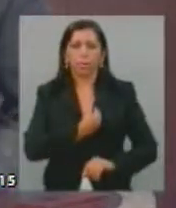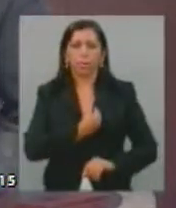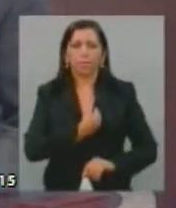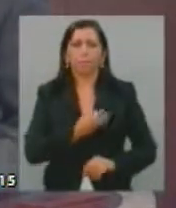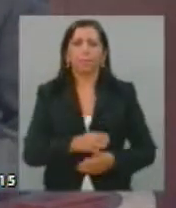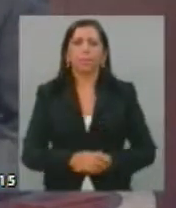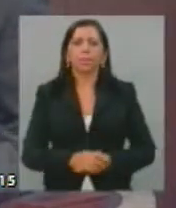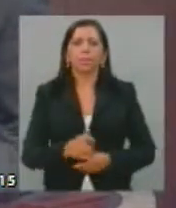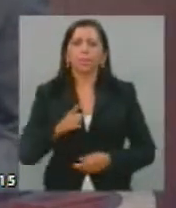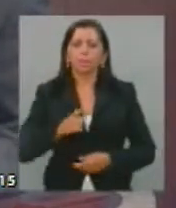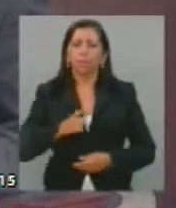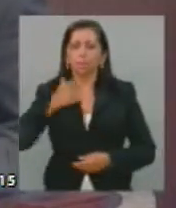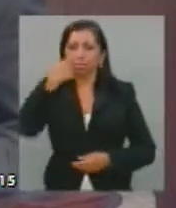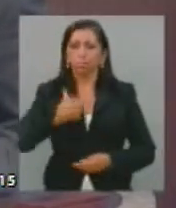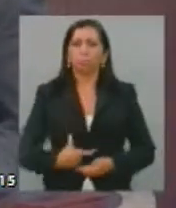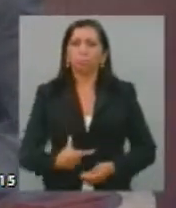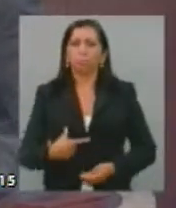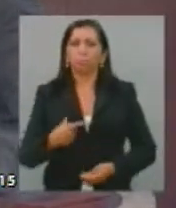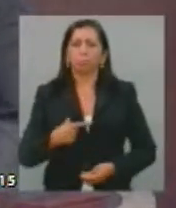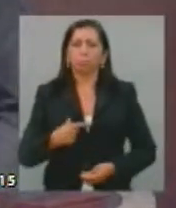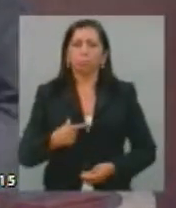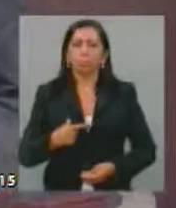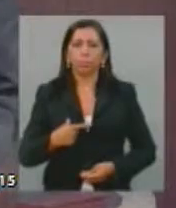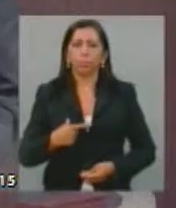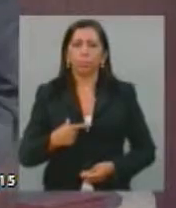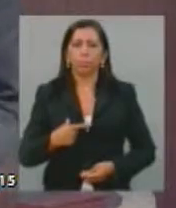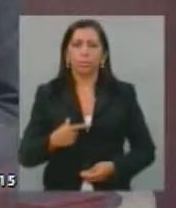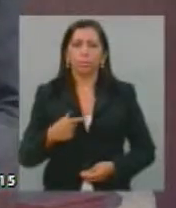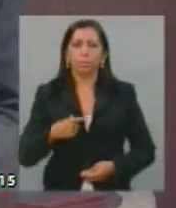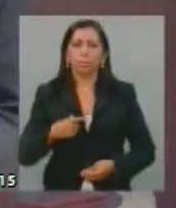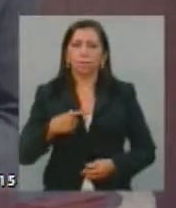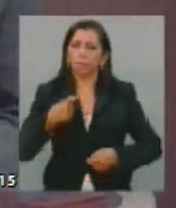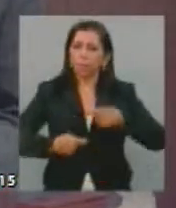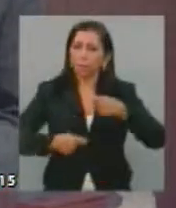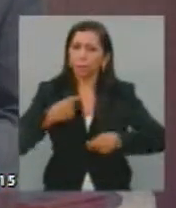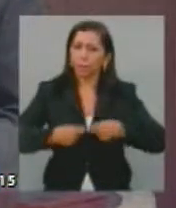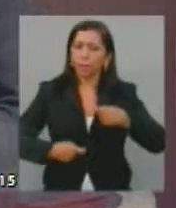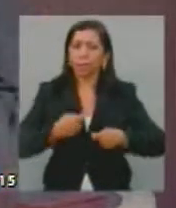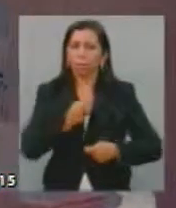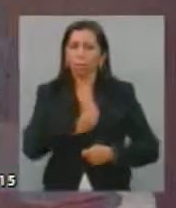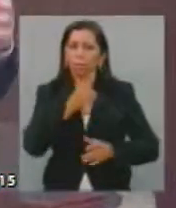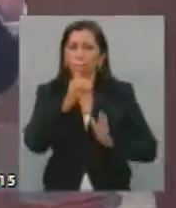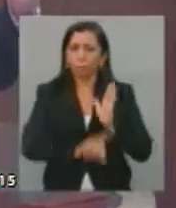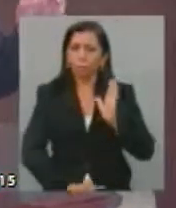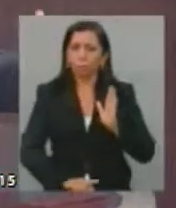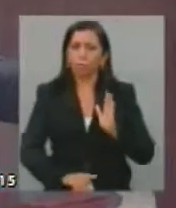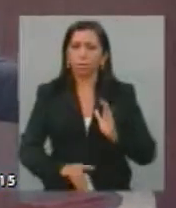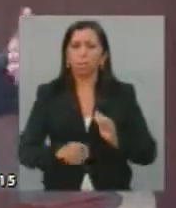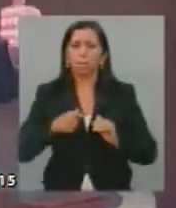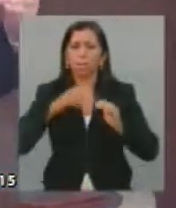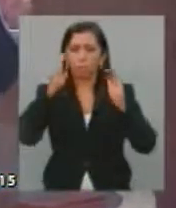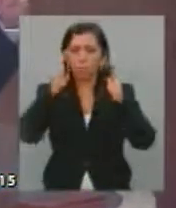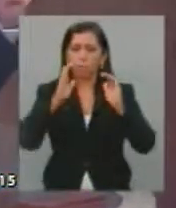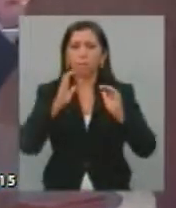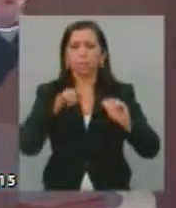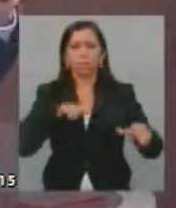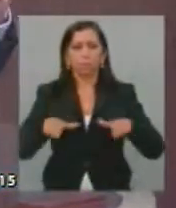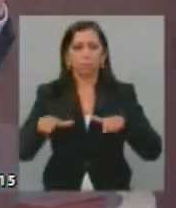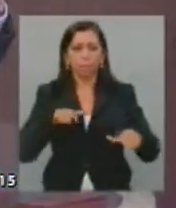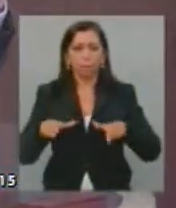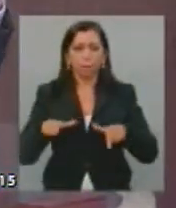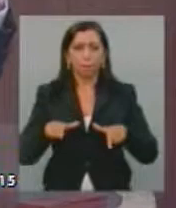à integridade e dignidades sexuais, o respeito ao trabalho,